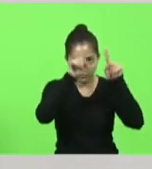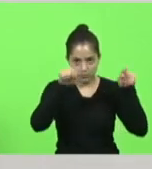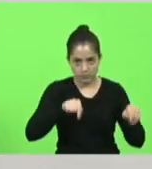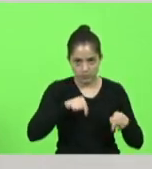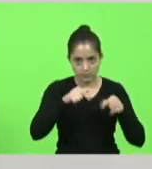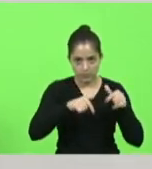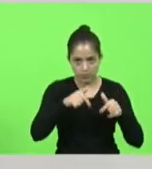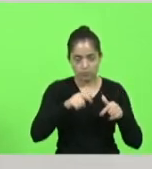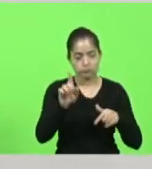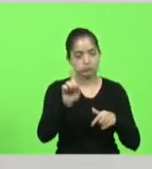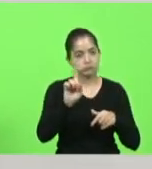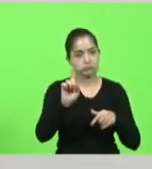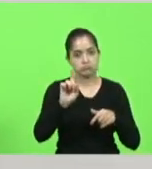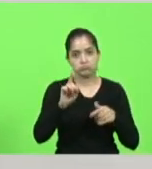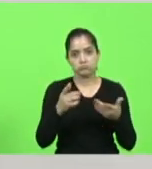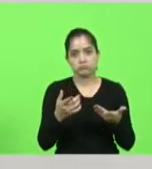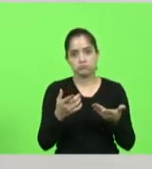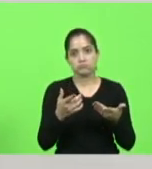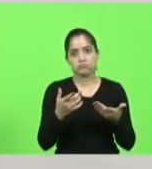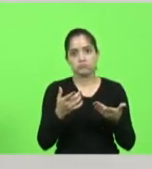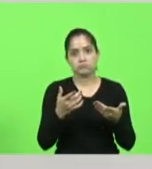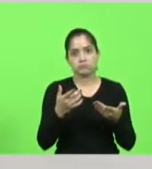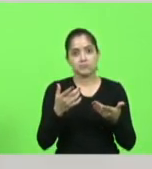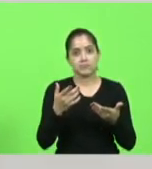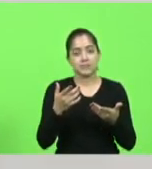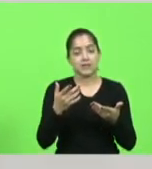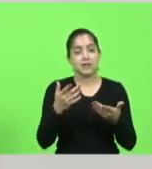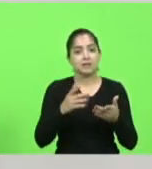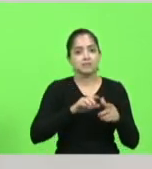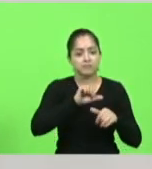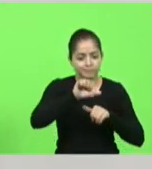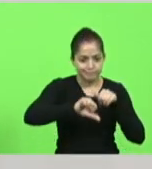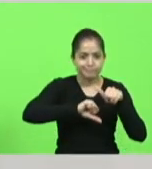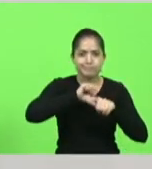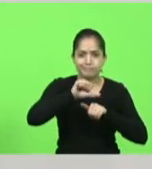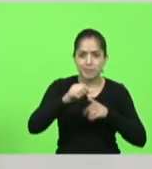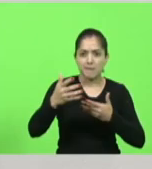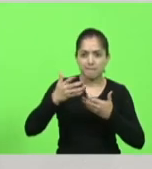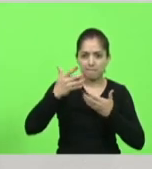há pressão evidentemente cada vez que vai se fazer uma reforma tem pressão.